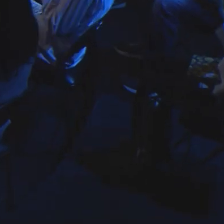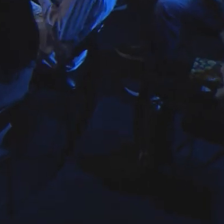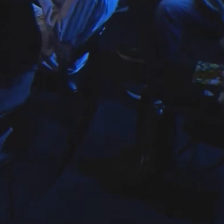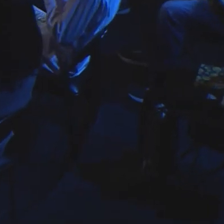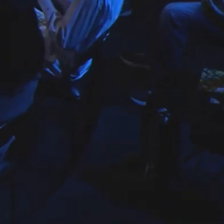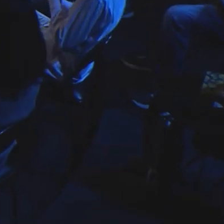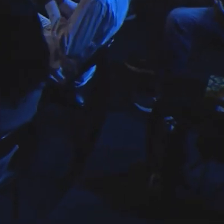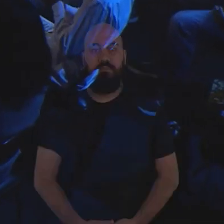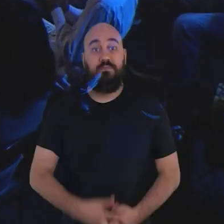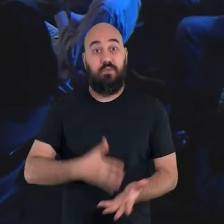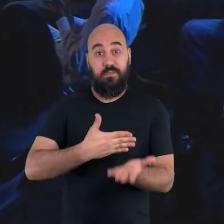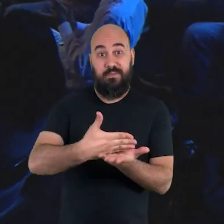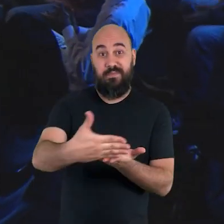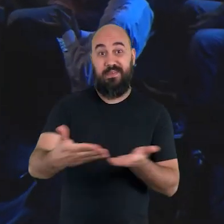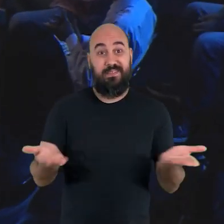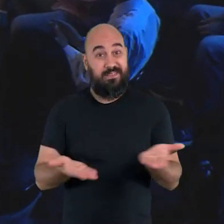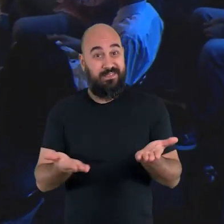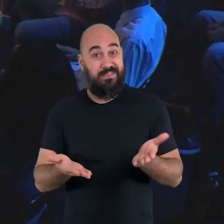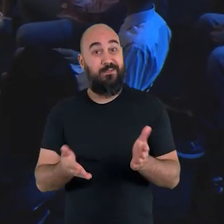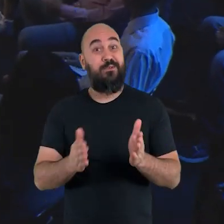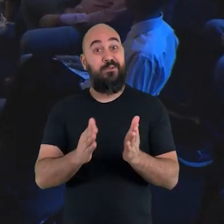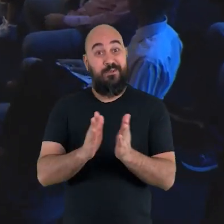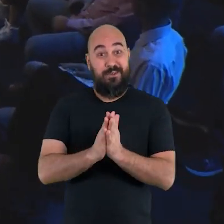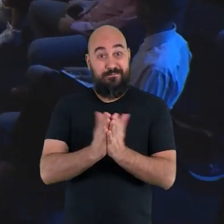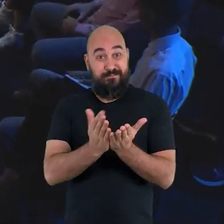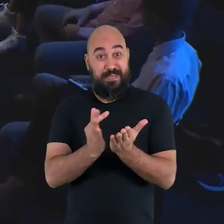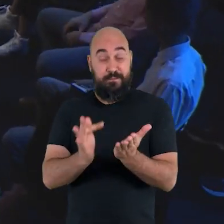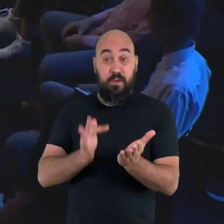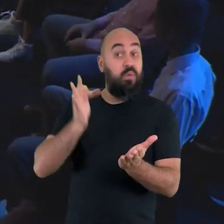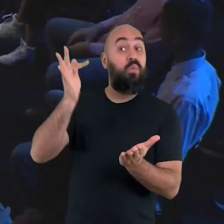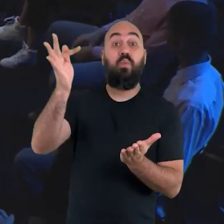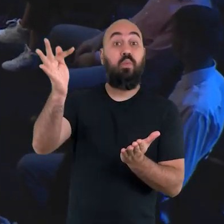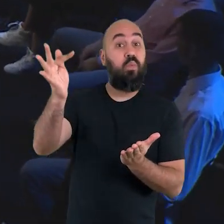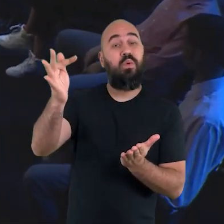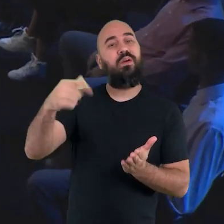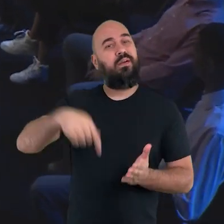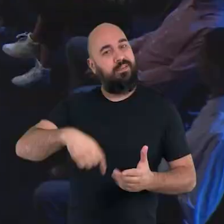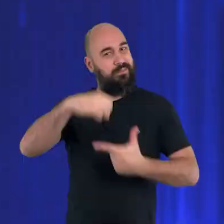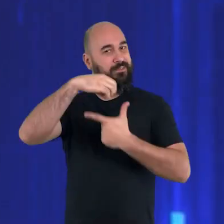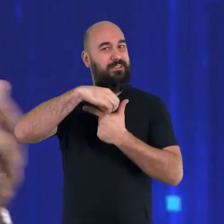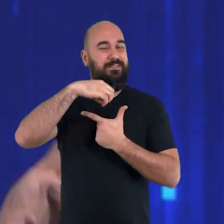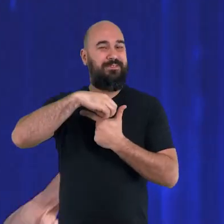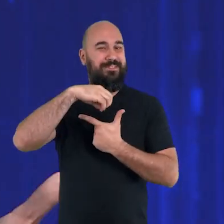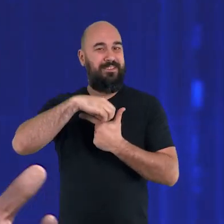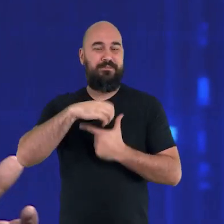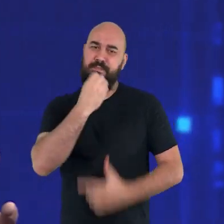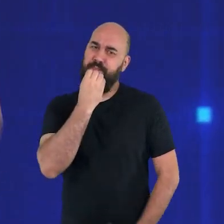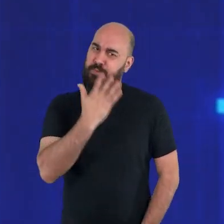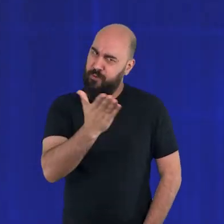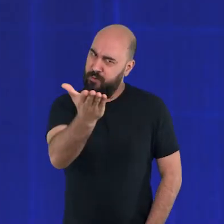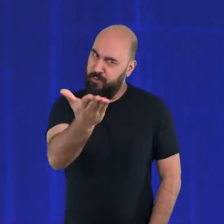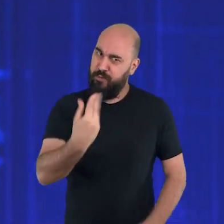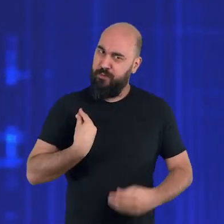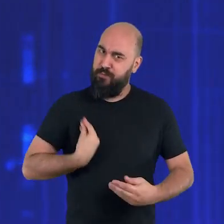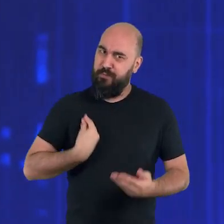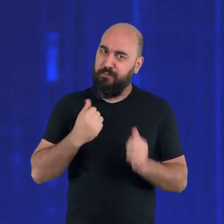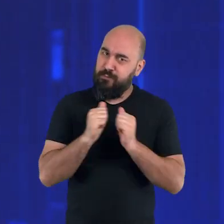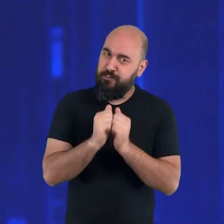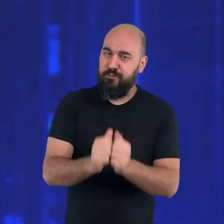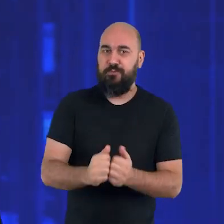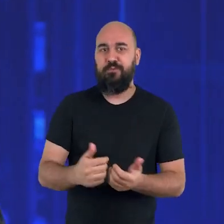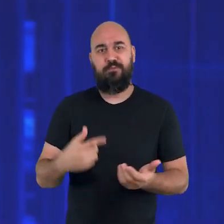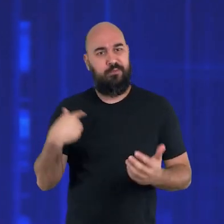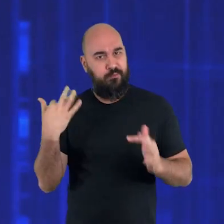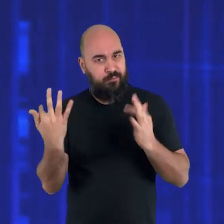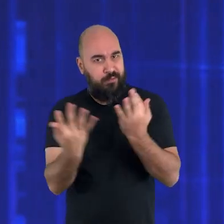Está começando agora o programa Arena do Futuro aqui na tela da TV Novo Tempo. Que bom que você está aqui como parte da nossa